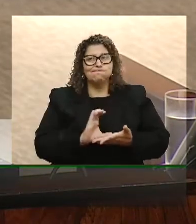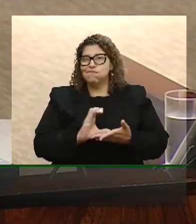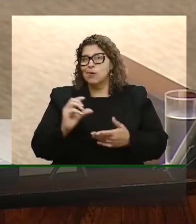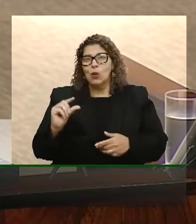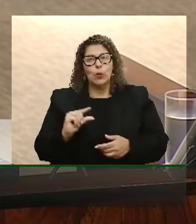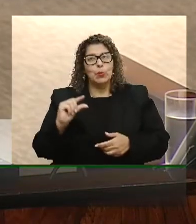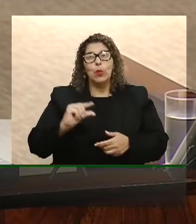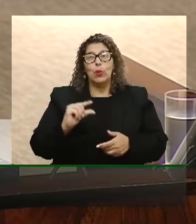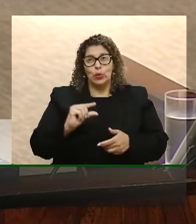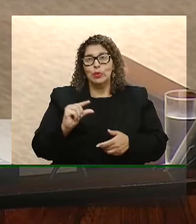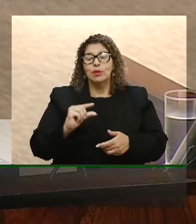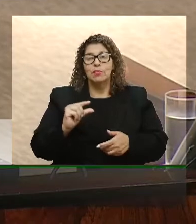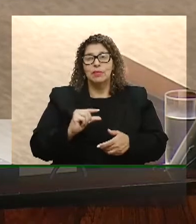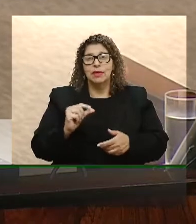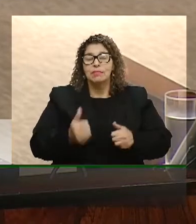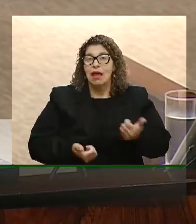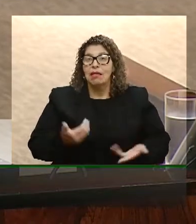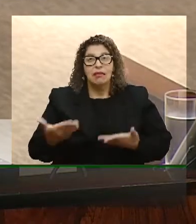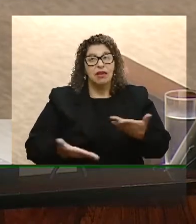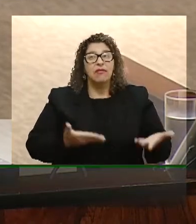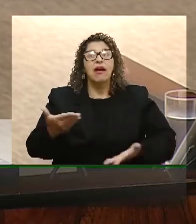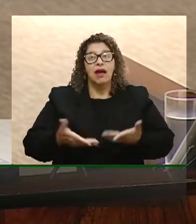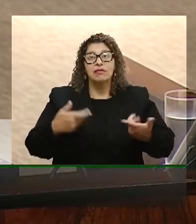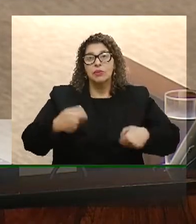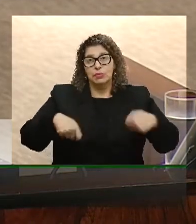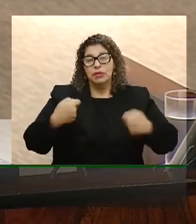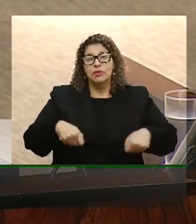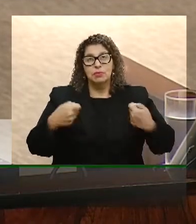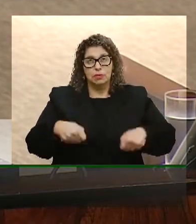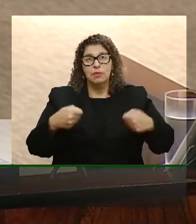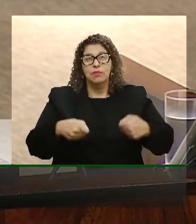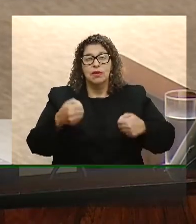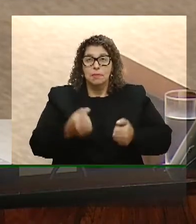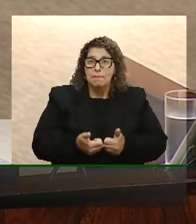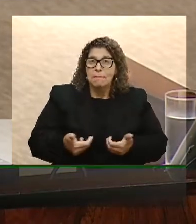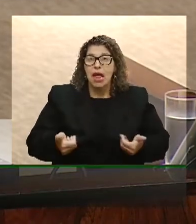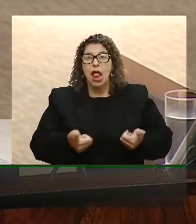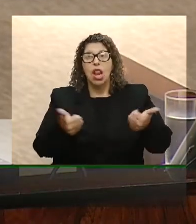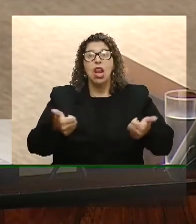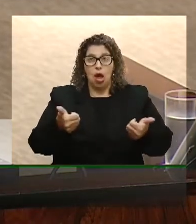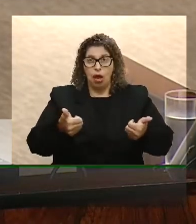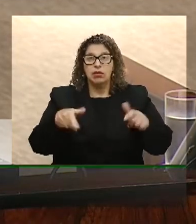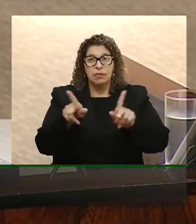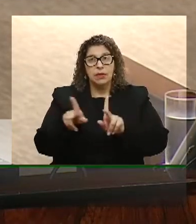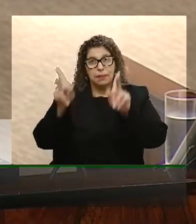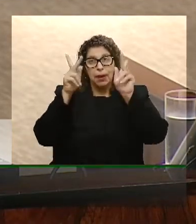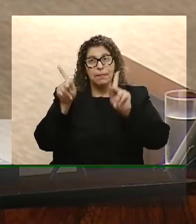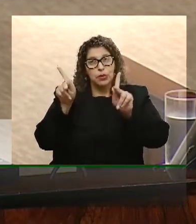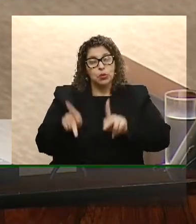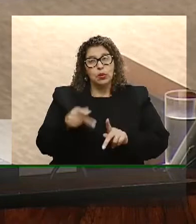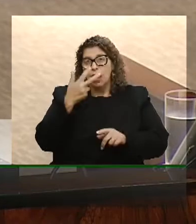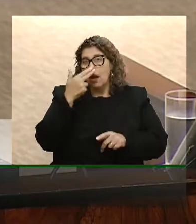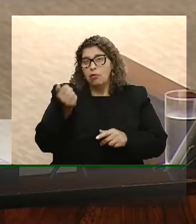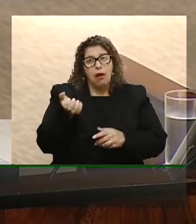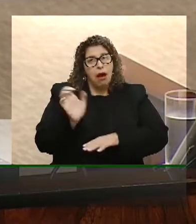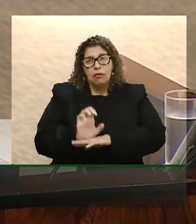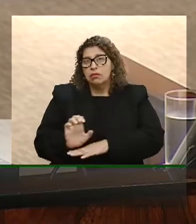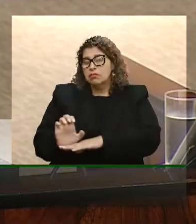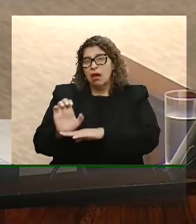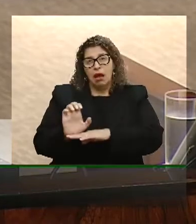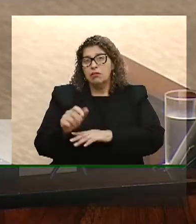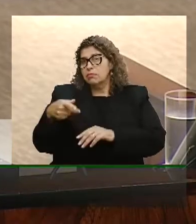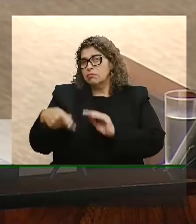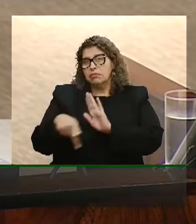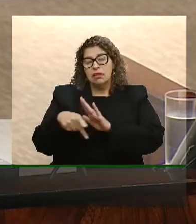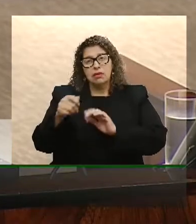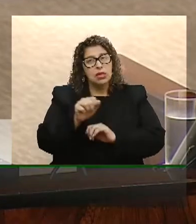para prestar os serviços públicos necessários à população, e aí acontece como acontece aqui no Rio Grande do Sul e em outros estados, que